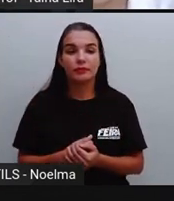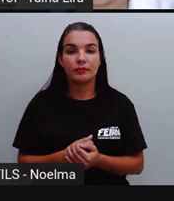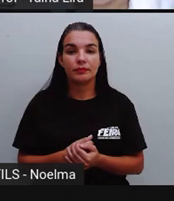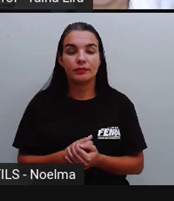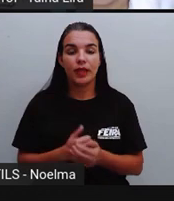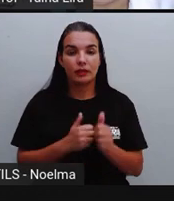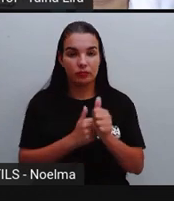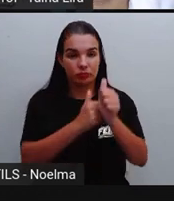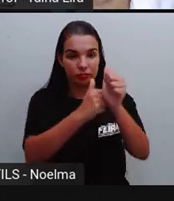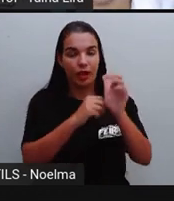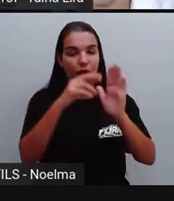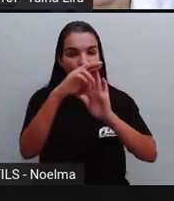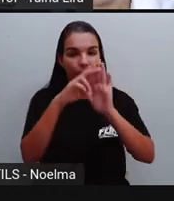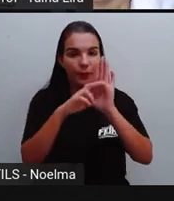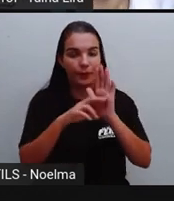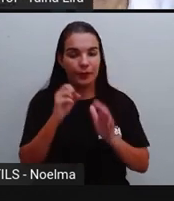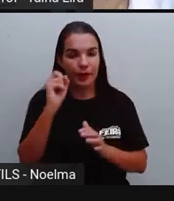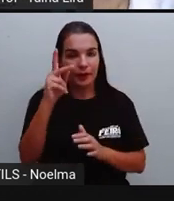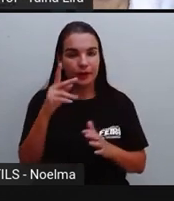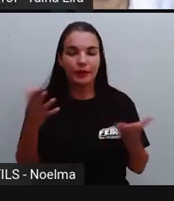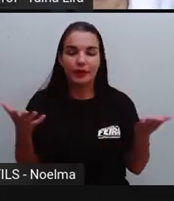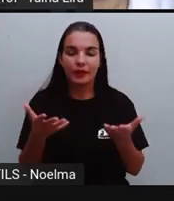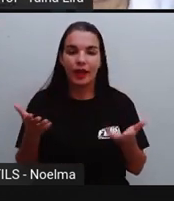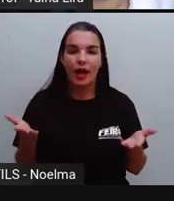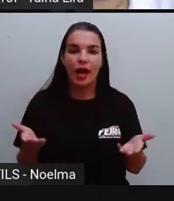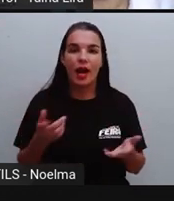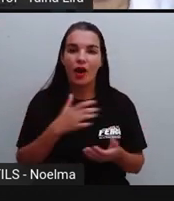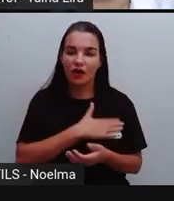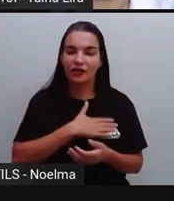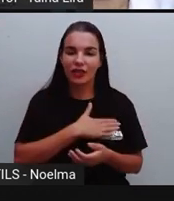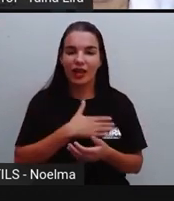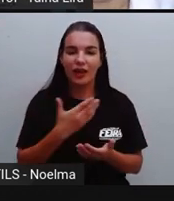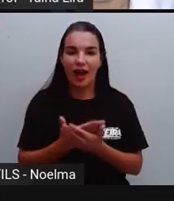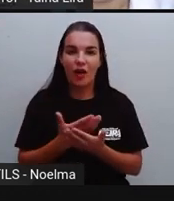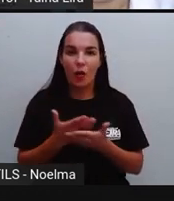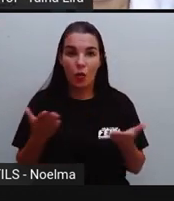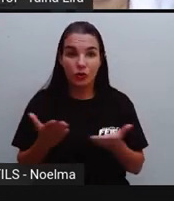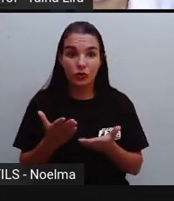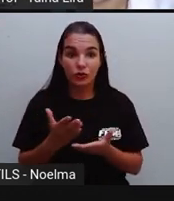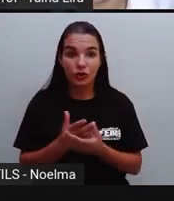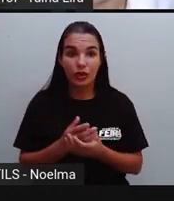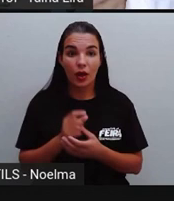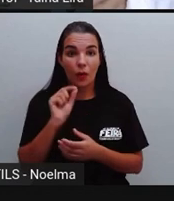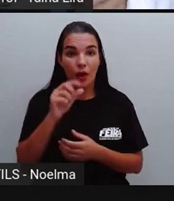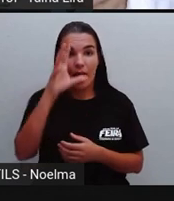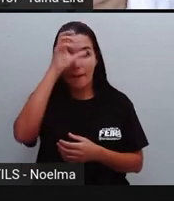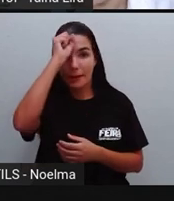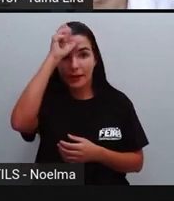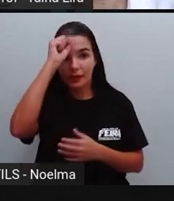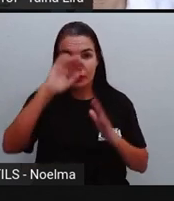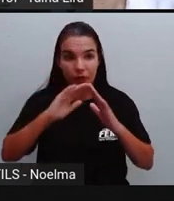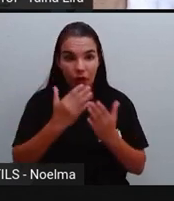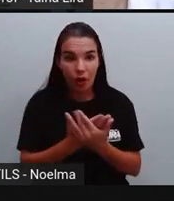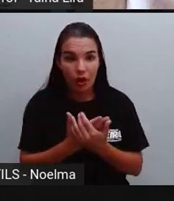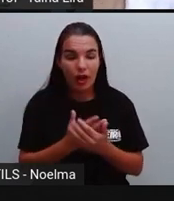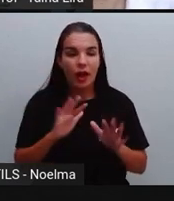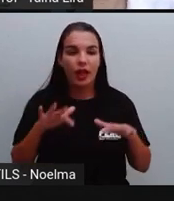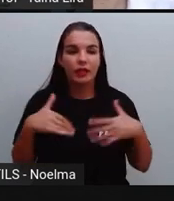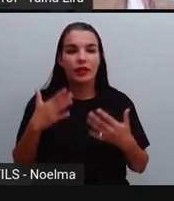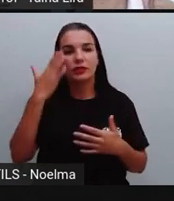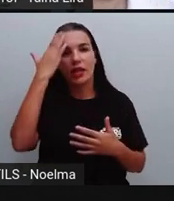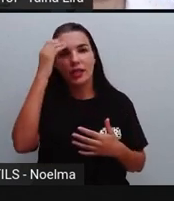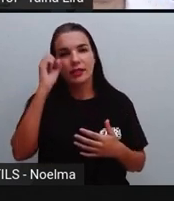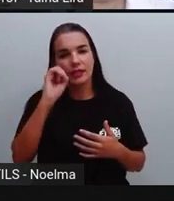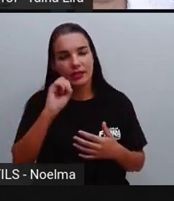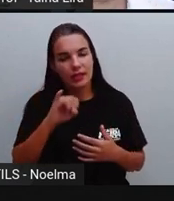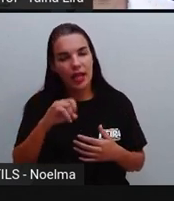regras, tá bom? Então, gostaram da aula de hoje? Do que aprenderam sobre a escola? Então, já sabe.